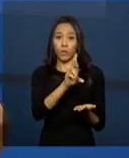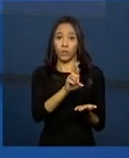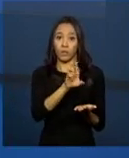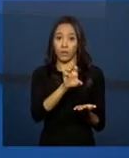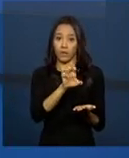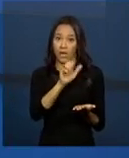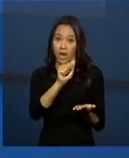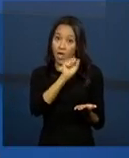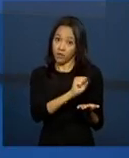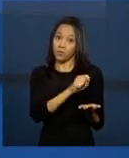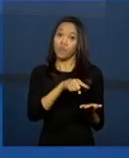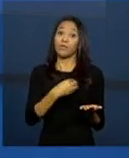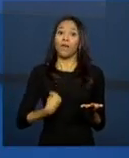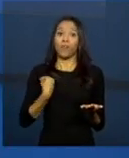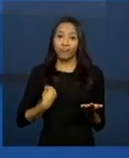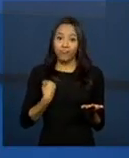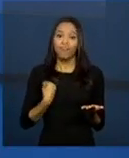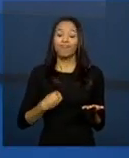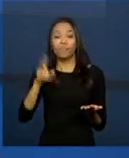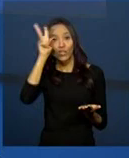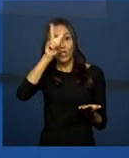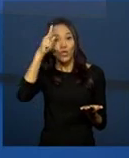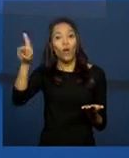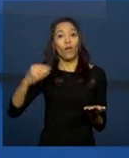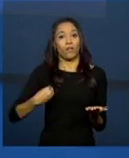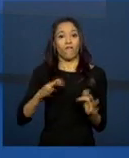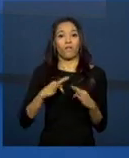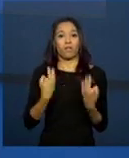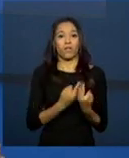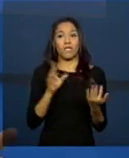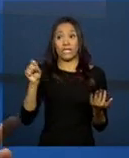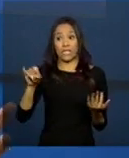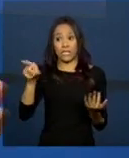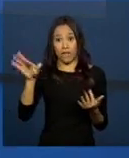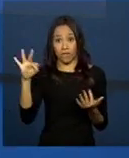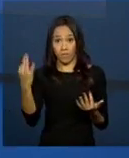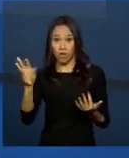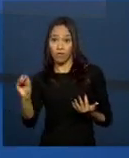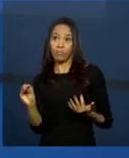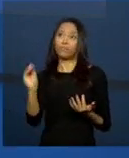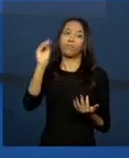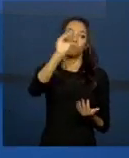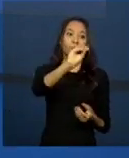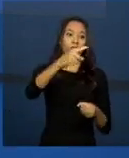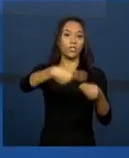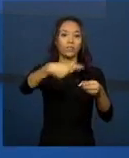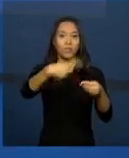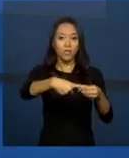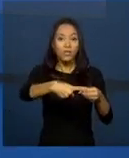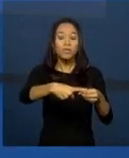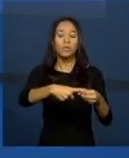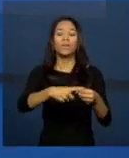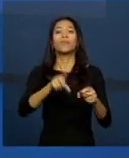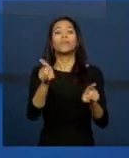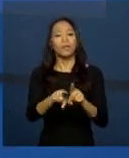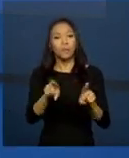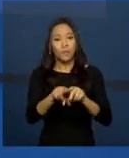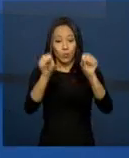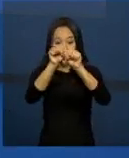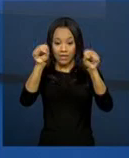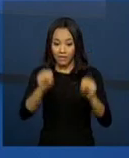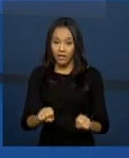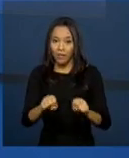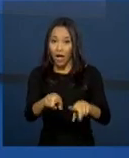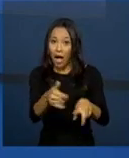histórico desta família que ela foi acompanhada pelo CREAS. Se ela muda de município, então, também, o sistema permite esse